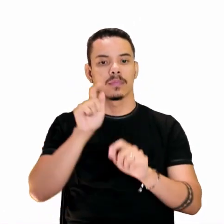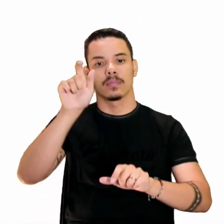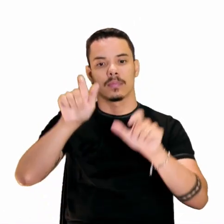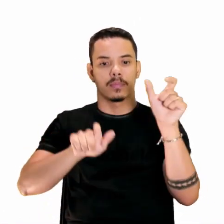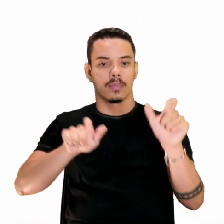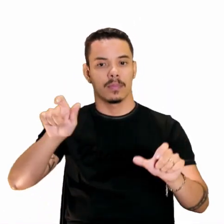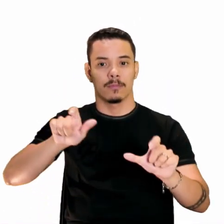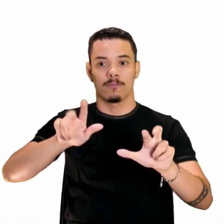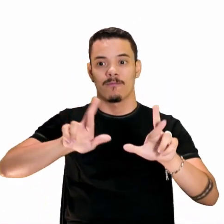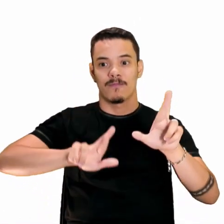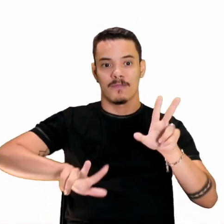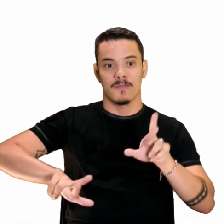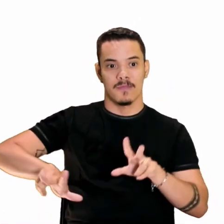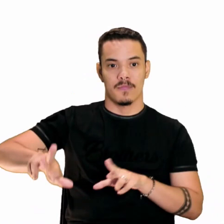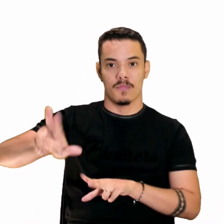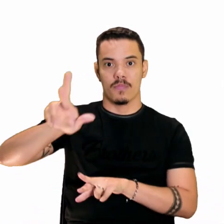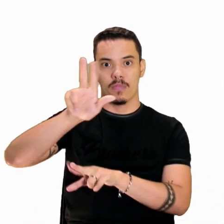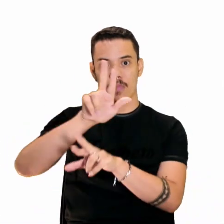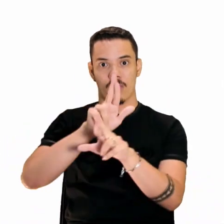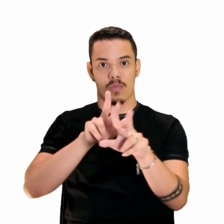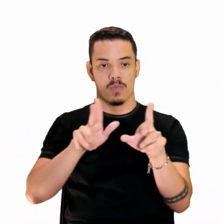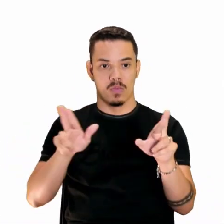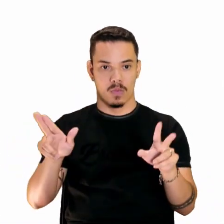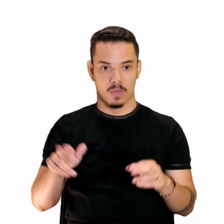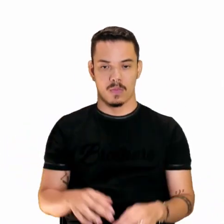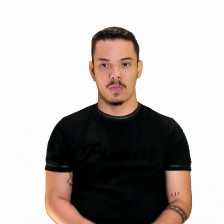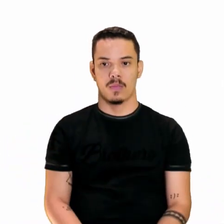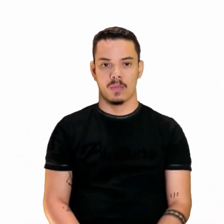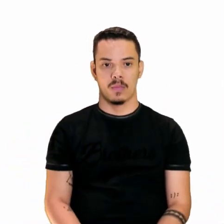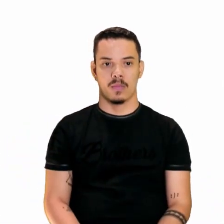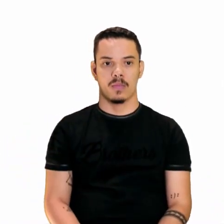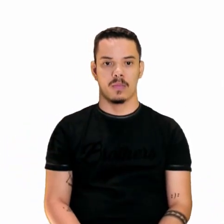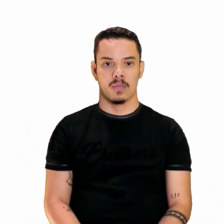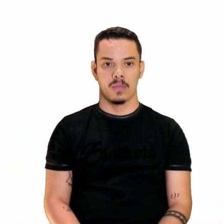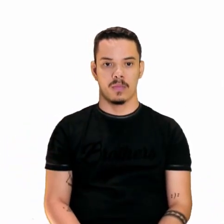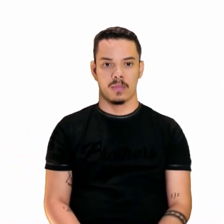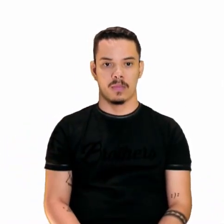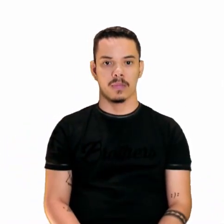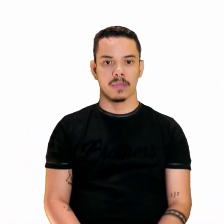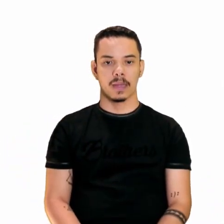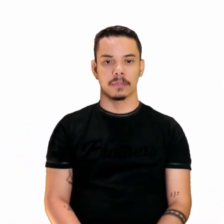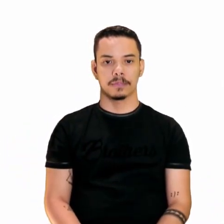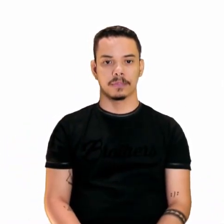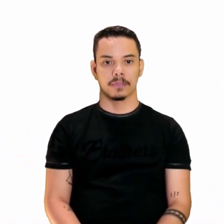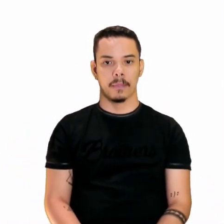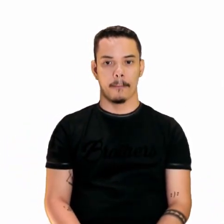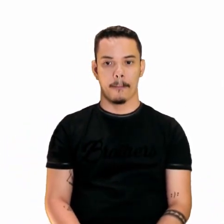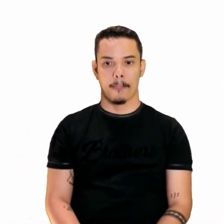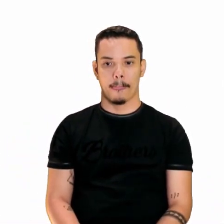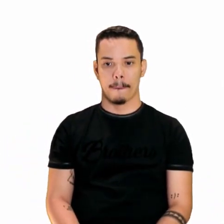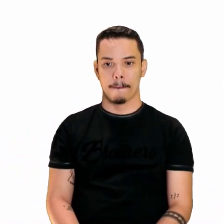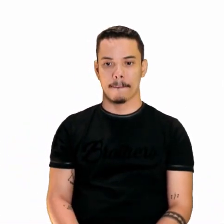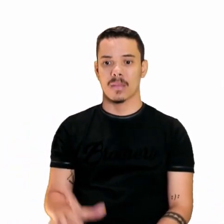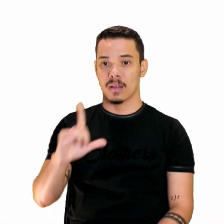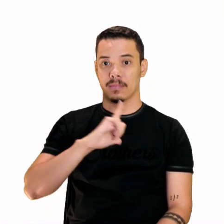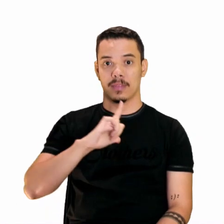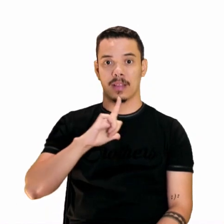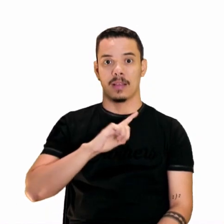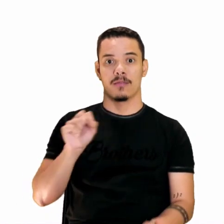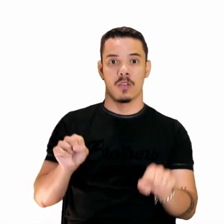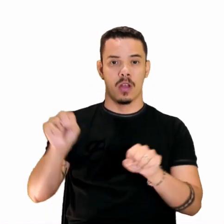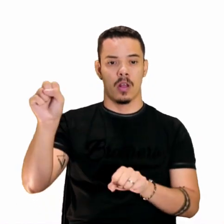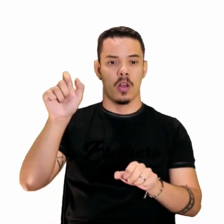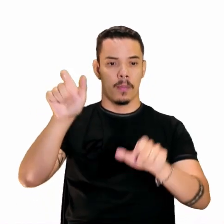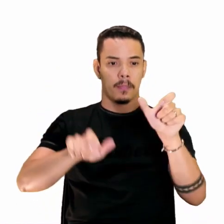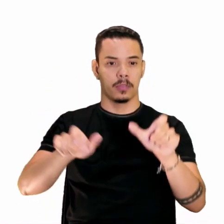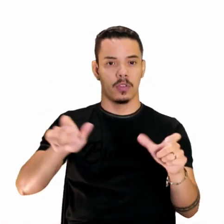personagens, de universo fictício diferentes. Pode observar aqui, Certo?